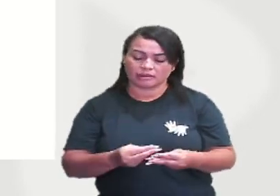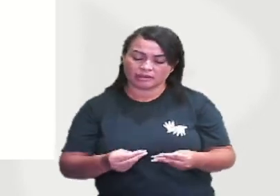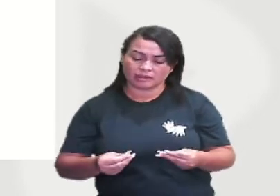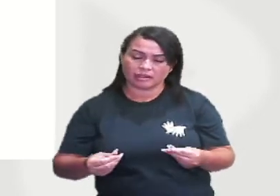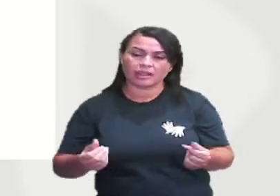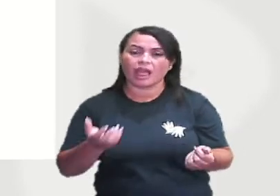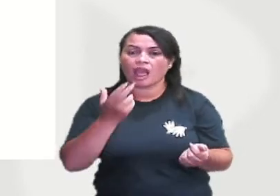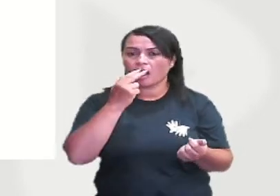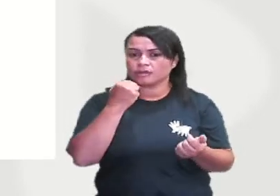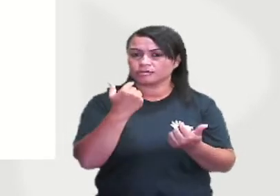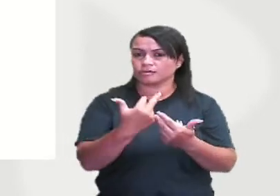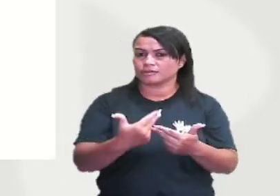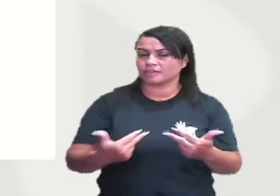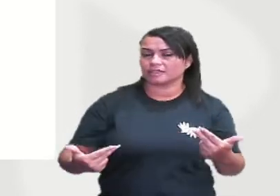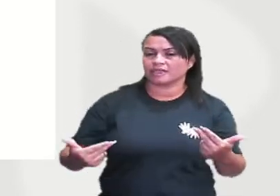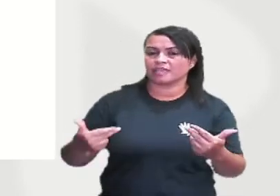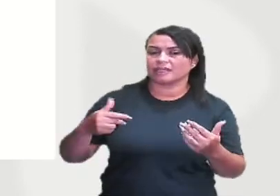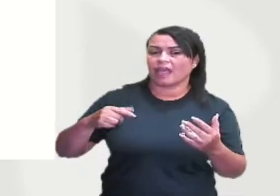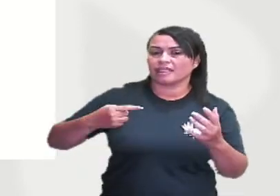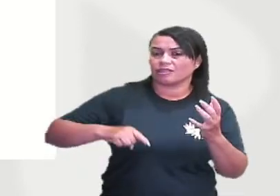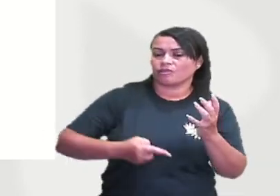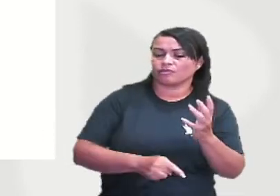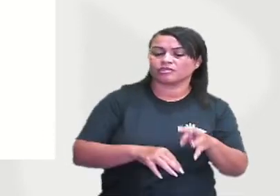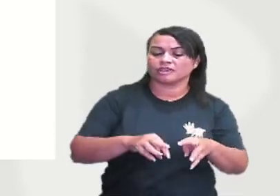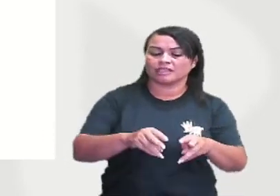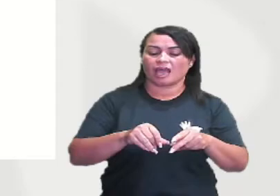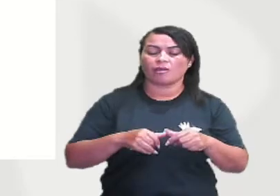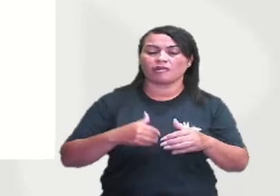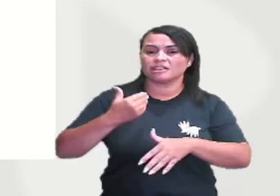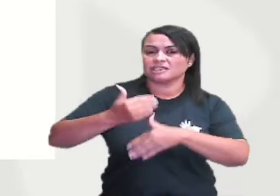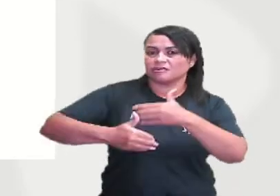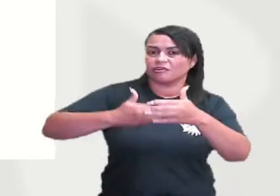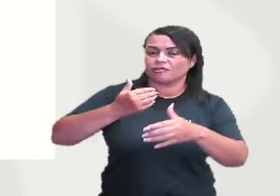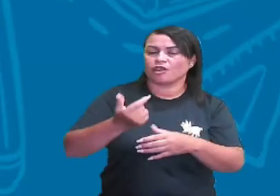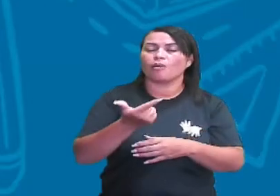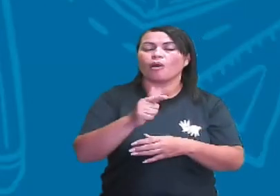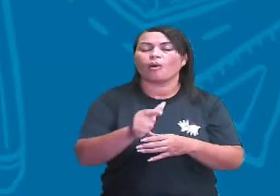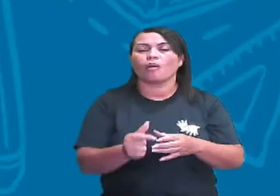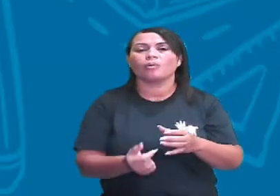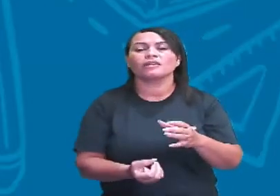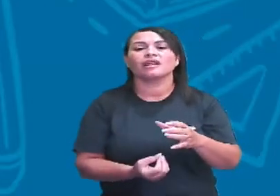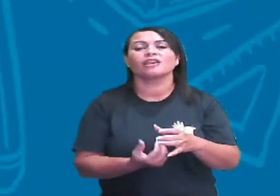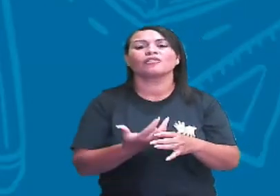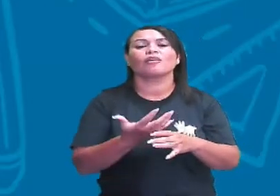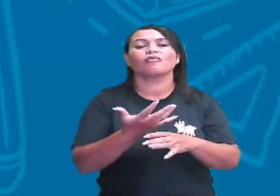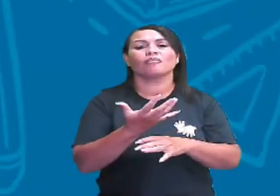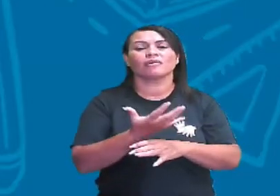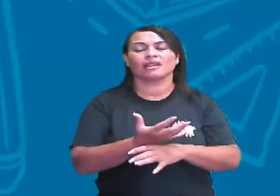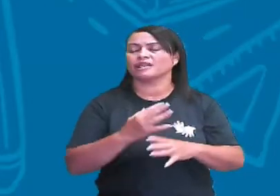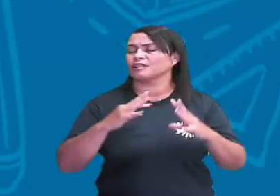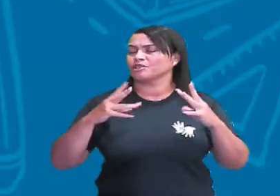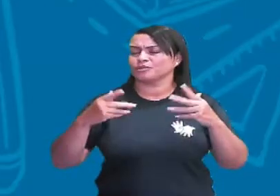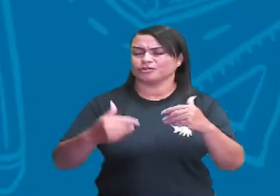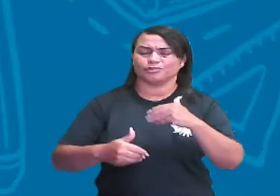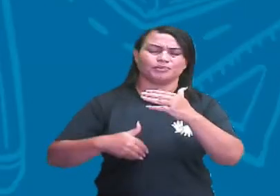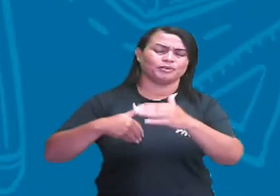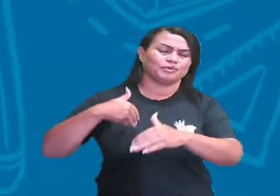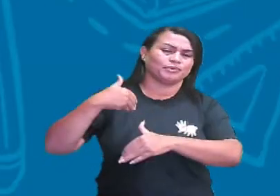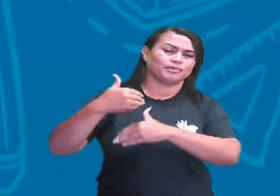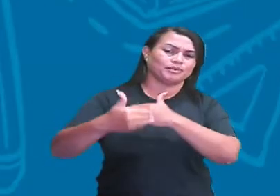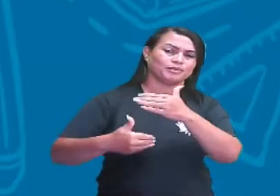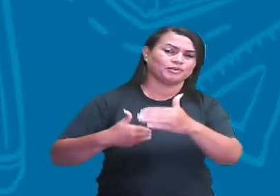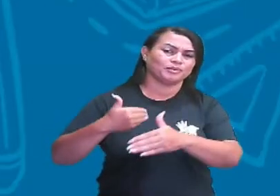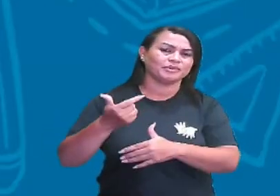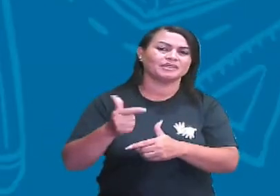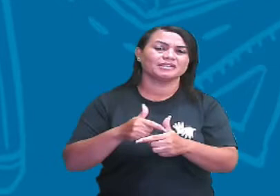necessários para o desenvolvimento de uma outra planta e aí reinicia novamente todo esse ciclo da